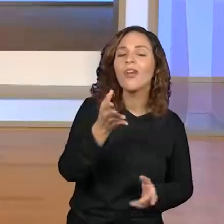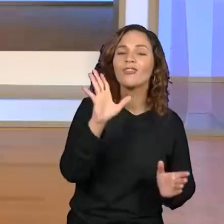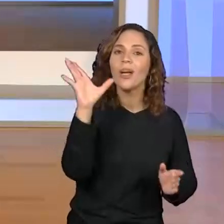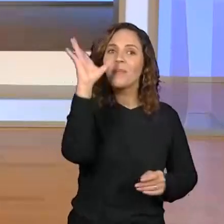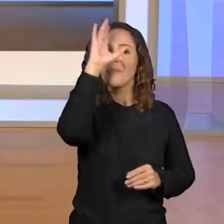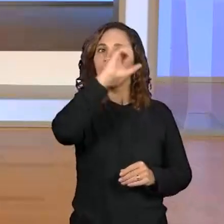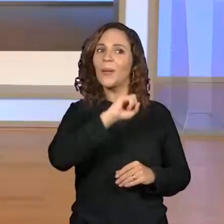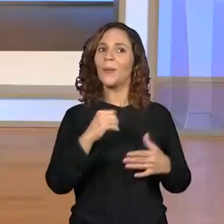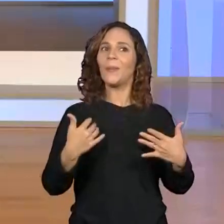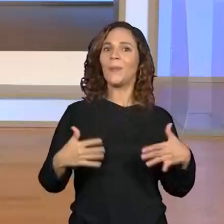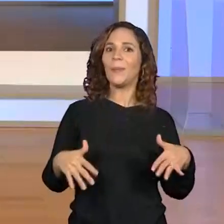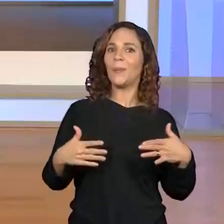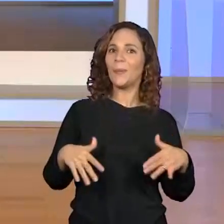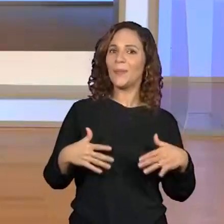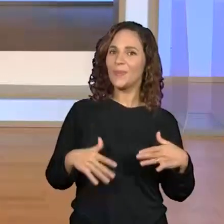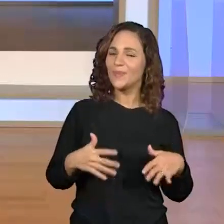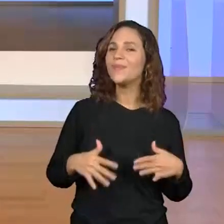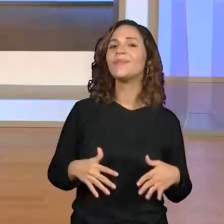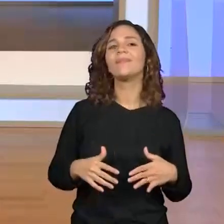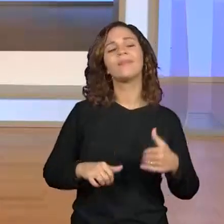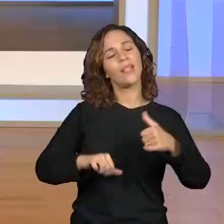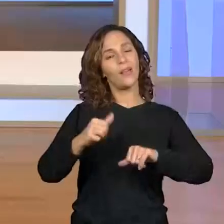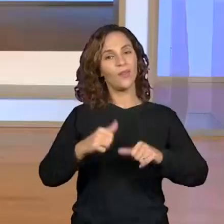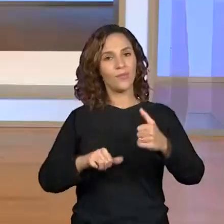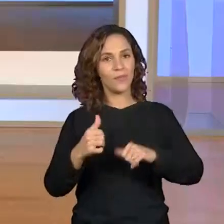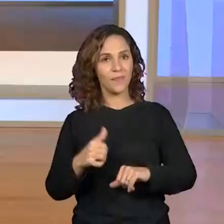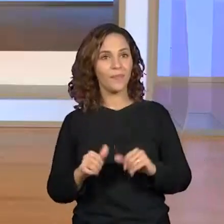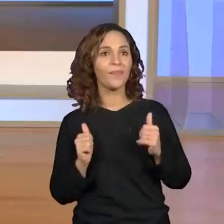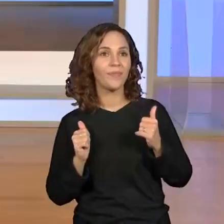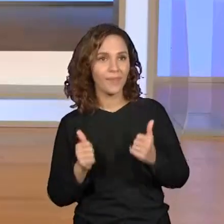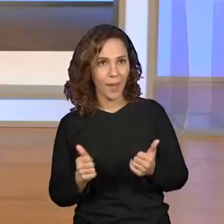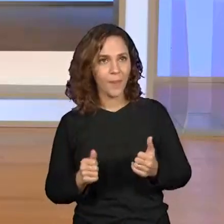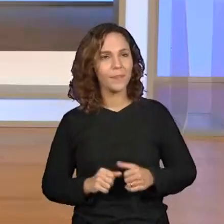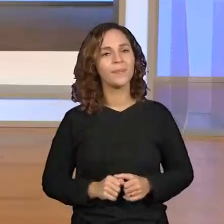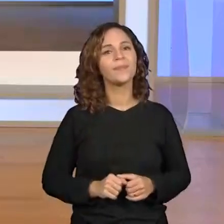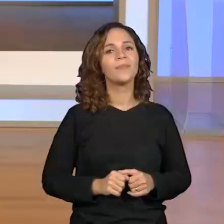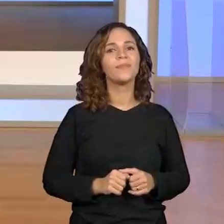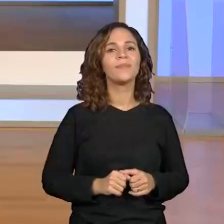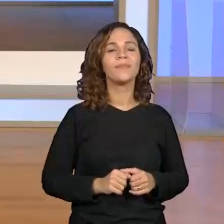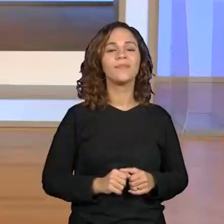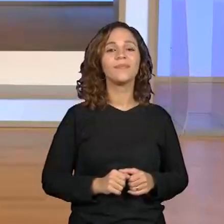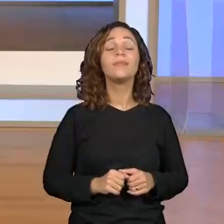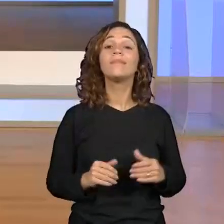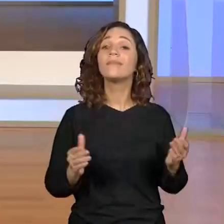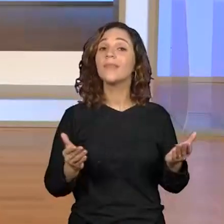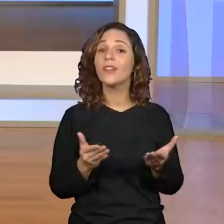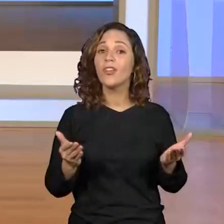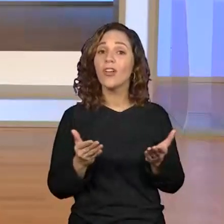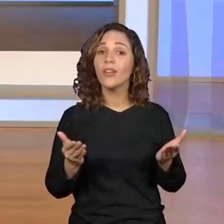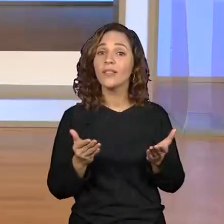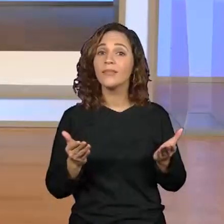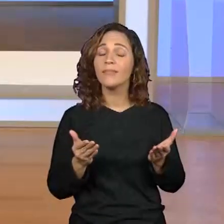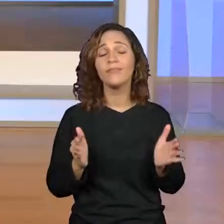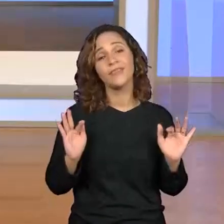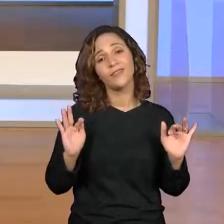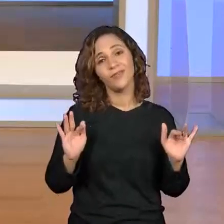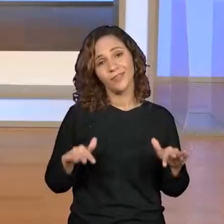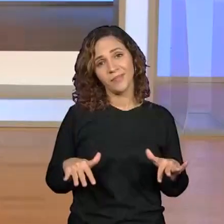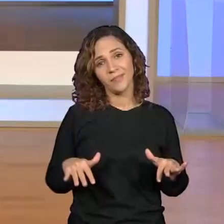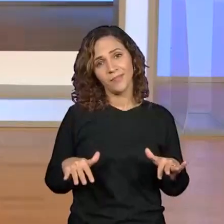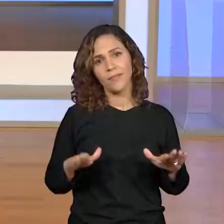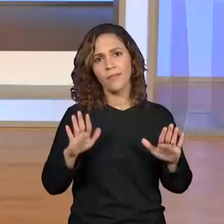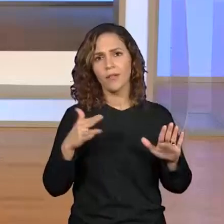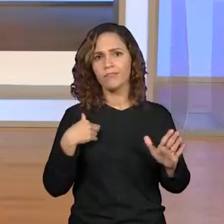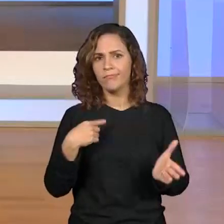e como você está avaliando a aula. Então, faça a avaliação, tá bom, pessoal? Galera, a gente está chegando aqui no finalzinho, mas eu